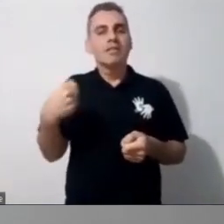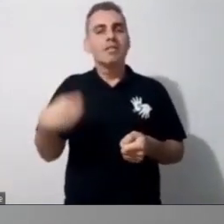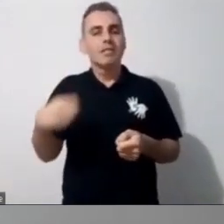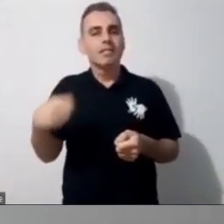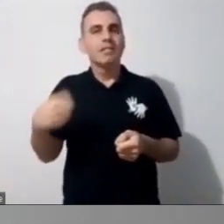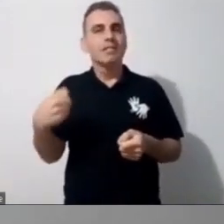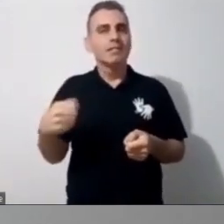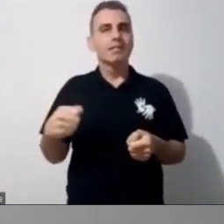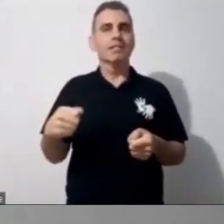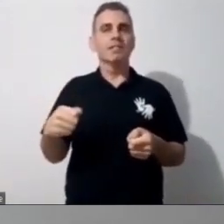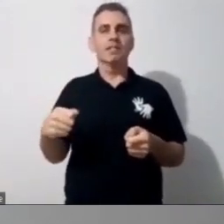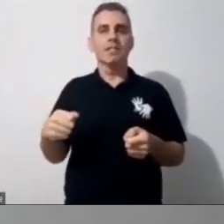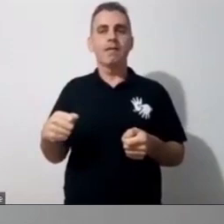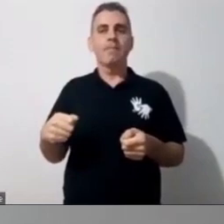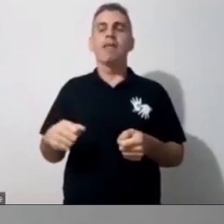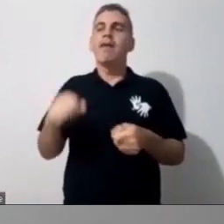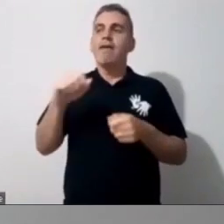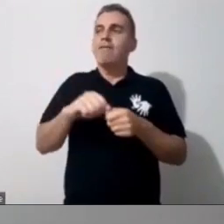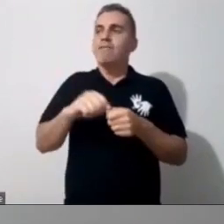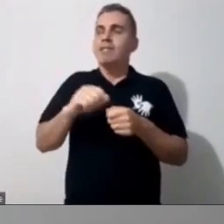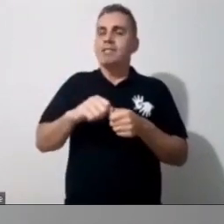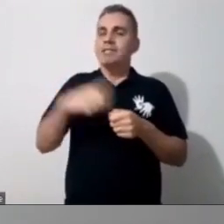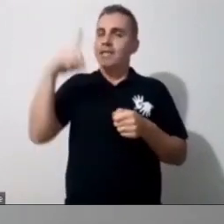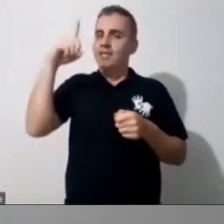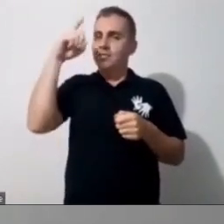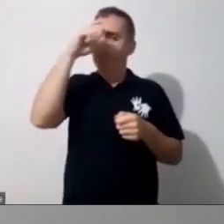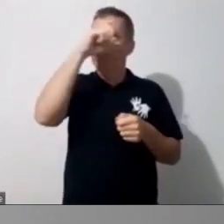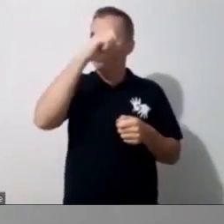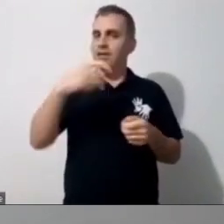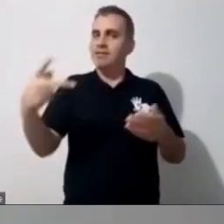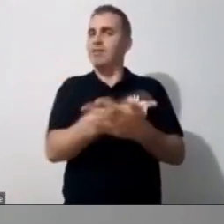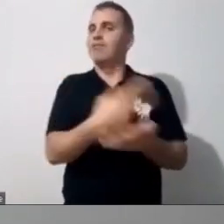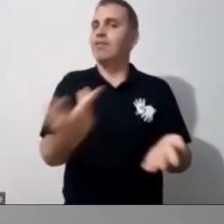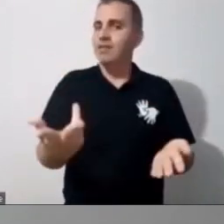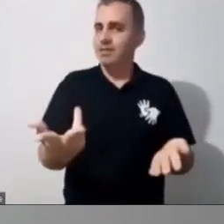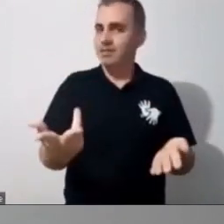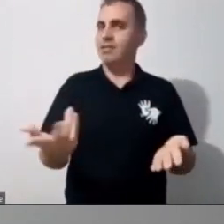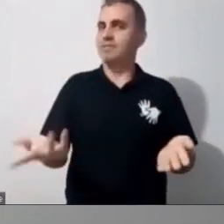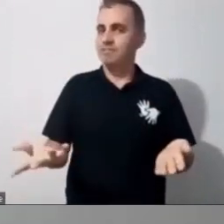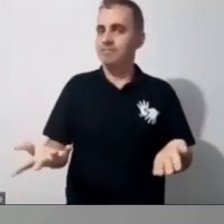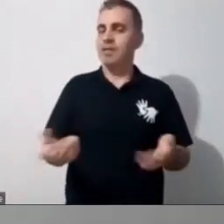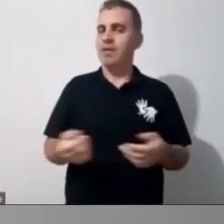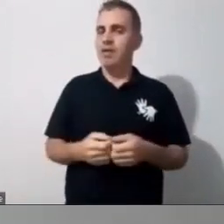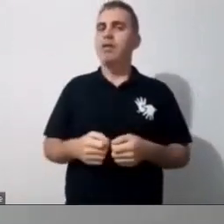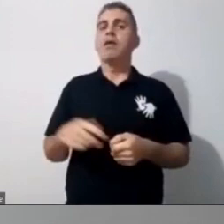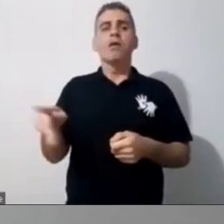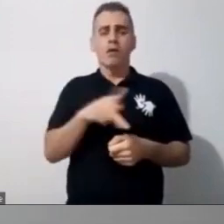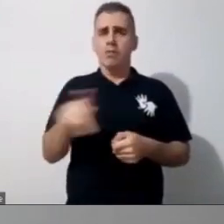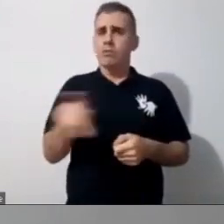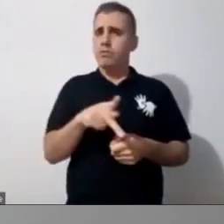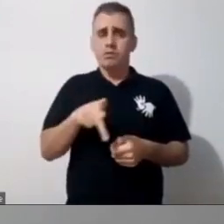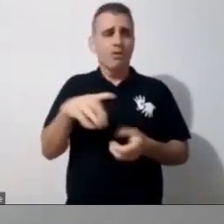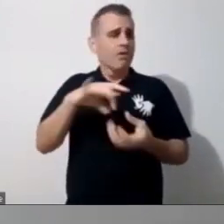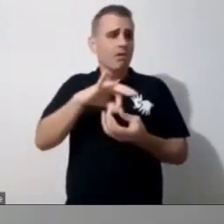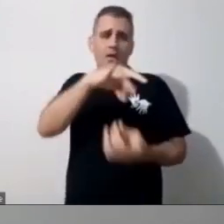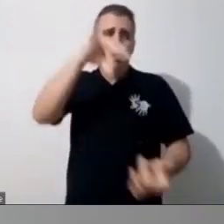estou dando um exemplo, e isso é a disponibilidade do professor, por isso que eu digo, o professor, ele é alma, ele é coração,